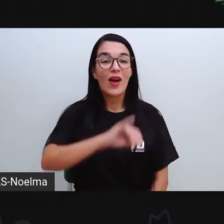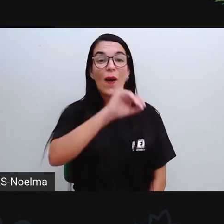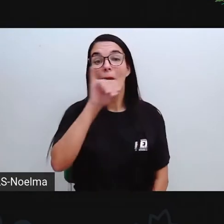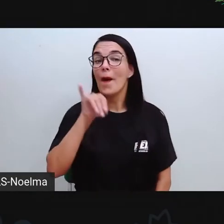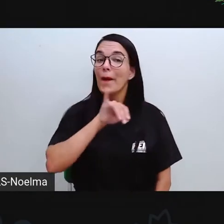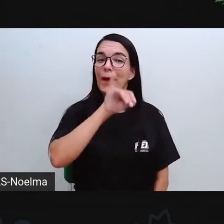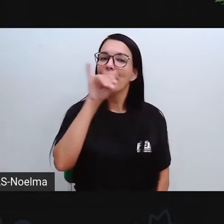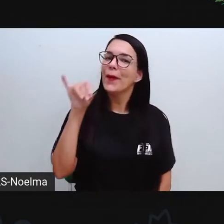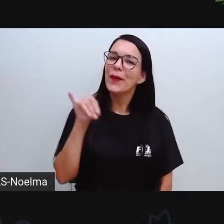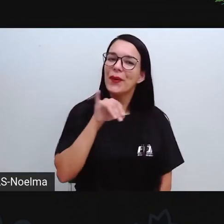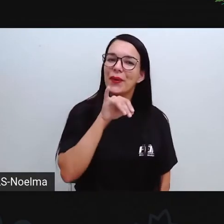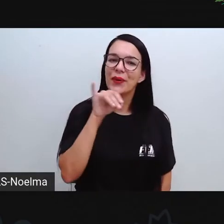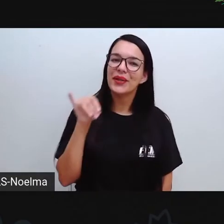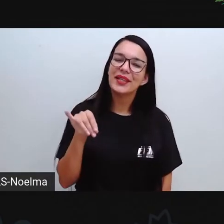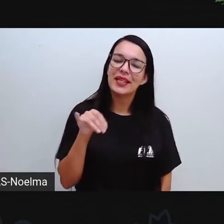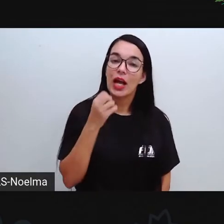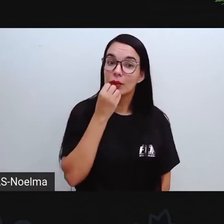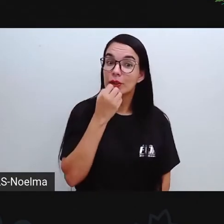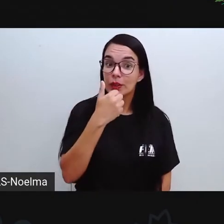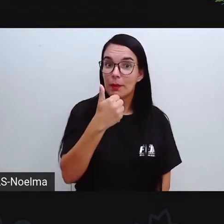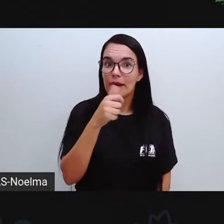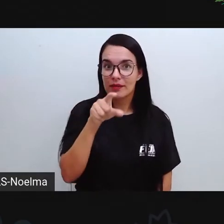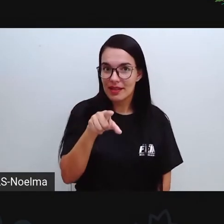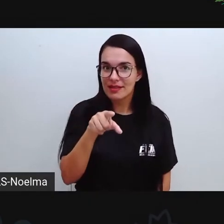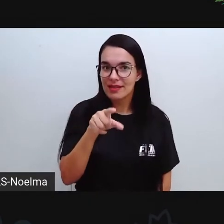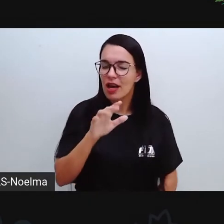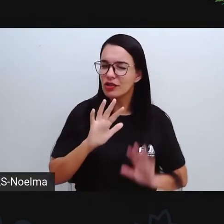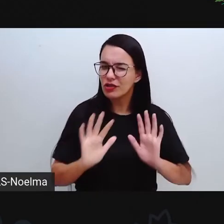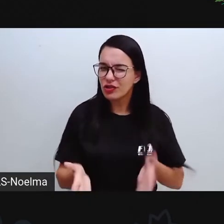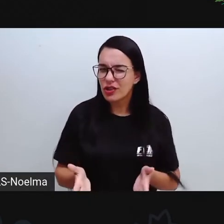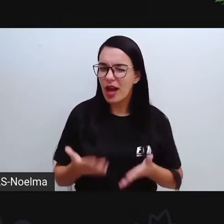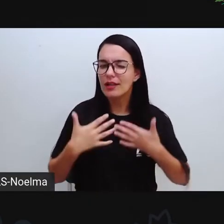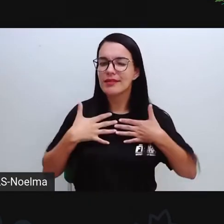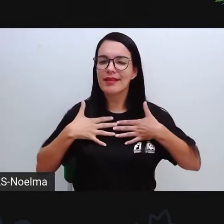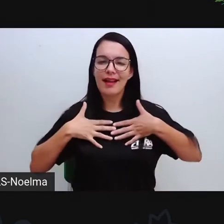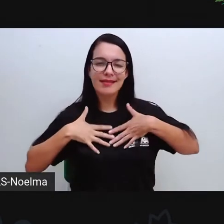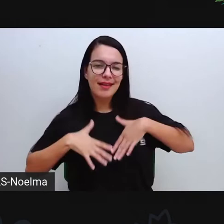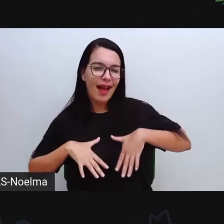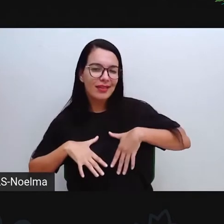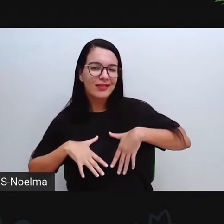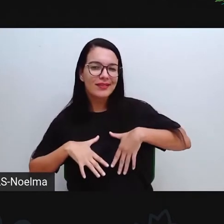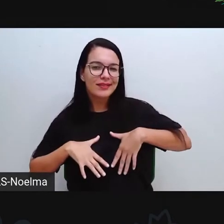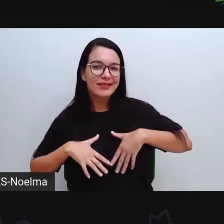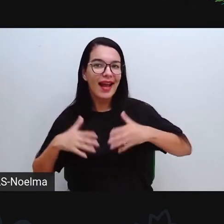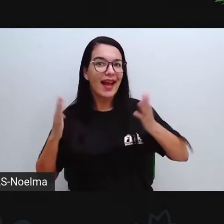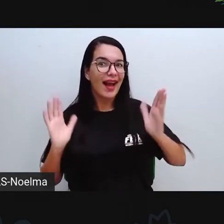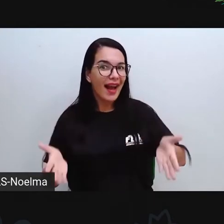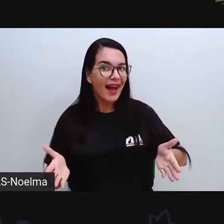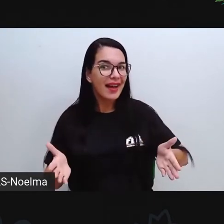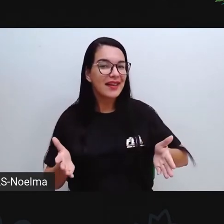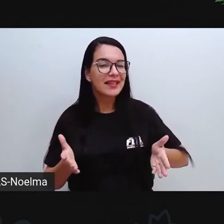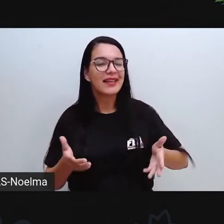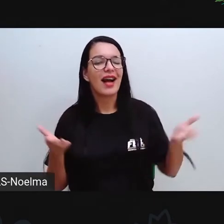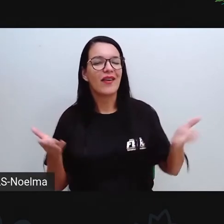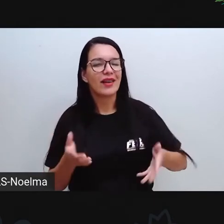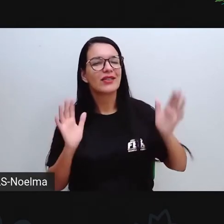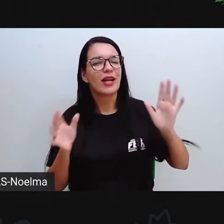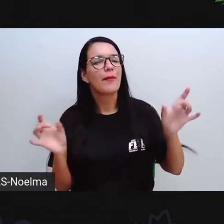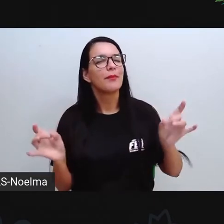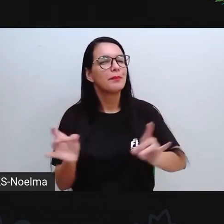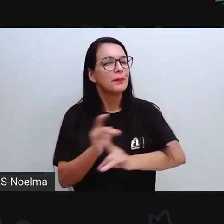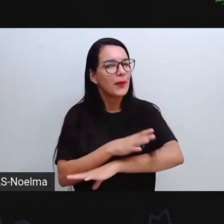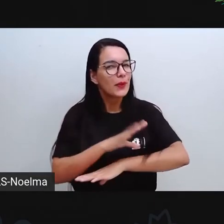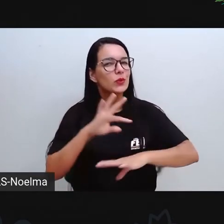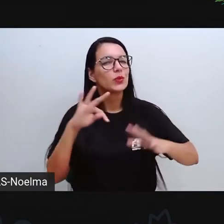Olá, amores! E aí, tudo bem com vocês? Descansaram? Eu espero que vocês já tenham feito tudo o que